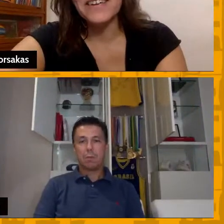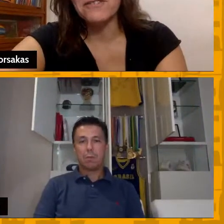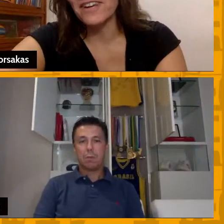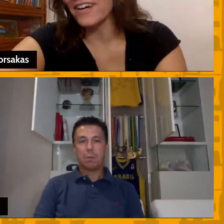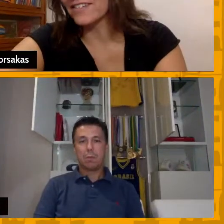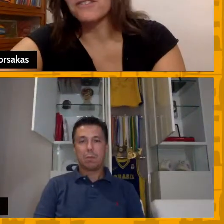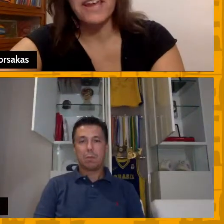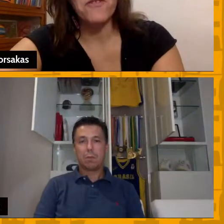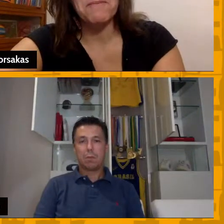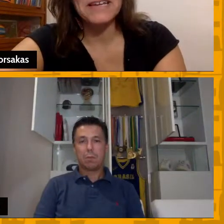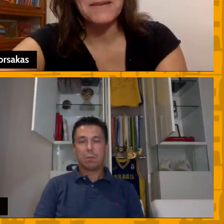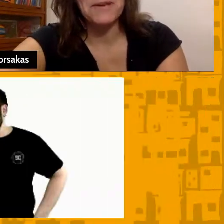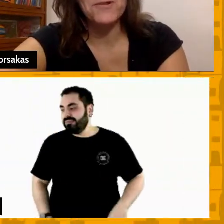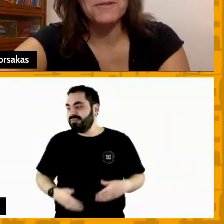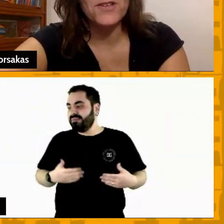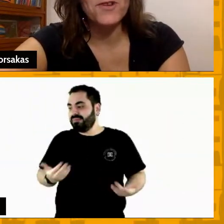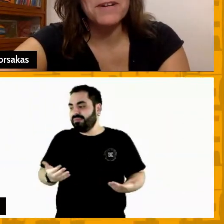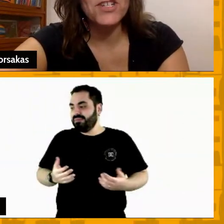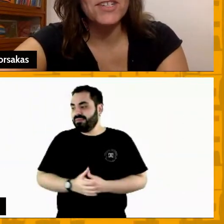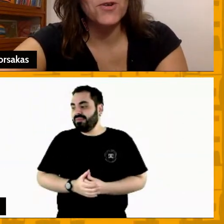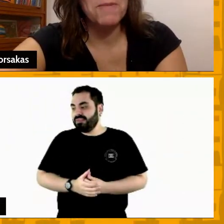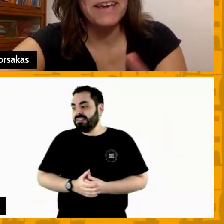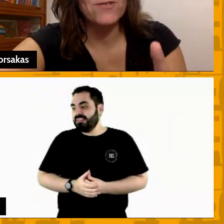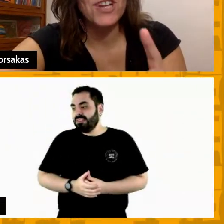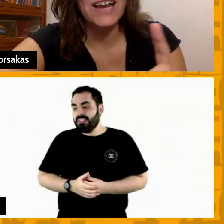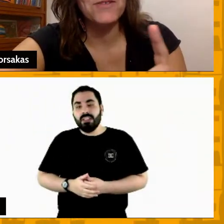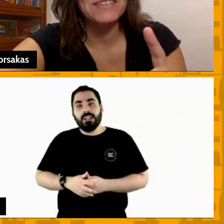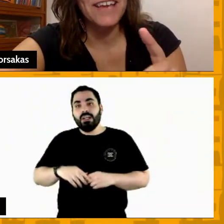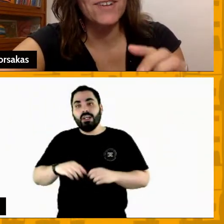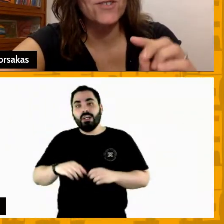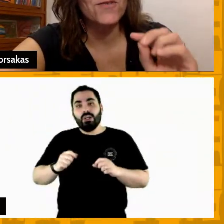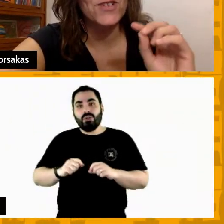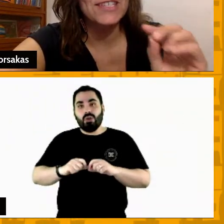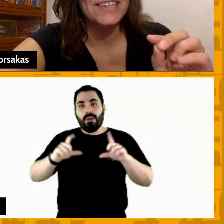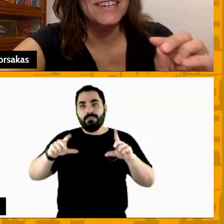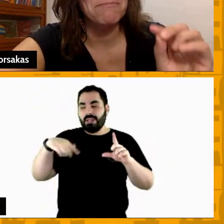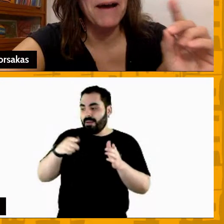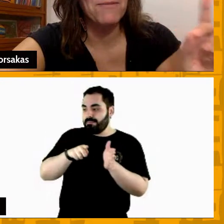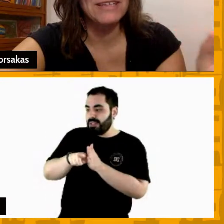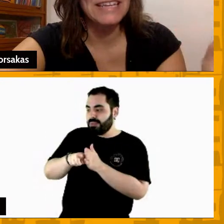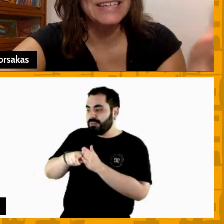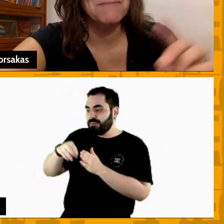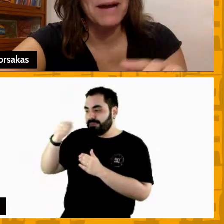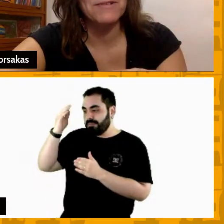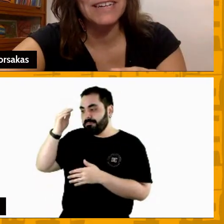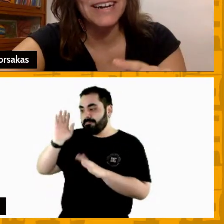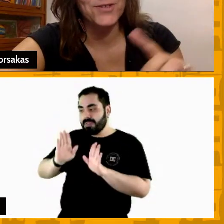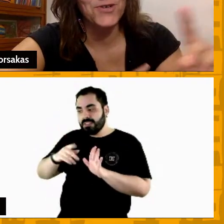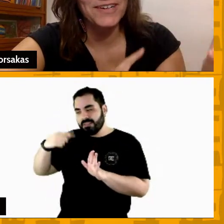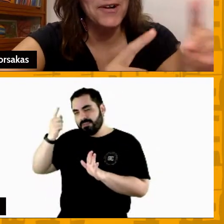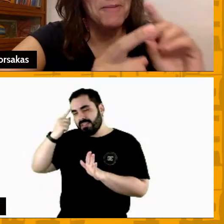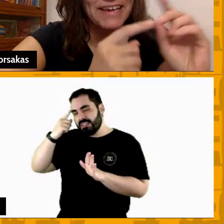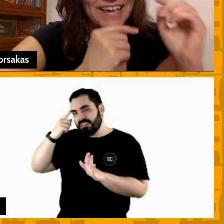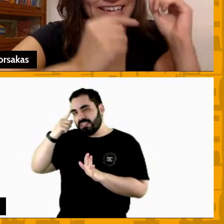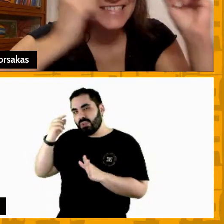é nem vou abrir essa pergunta mas eu fico imaginando como é que é o diálogo interno de você Pablo atleta Pablo treinador como é que